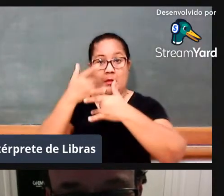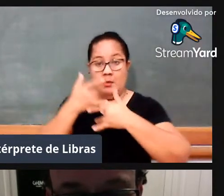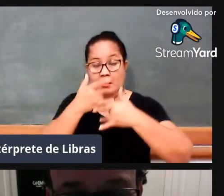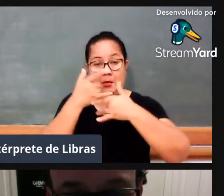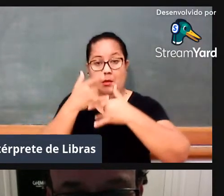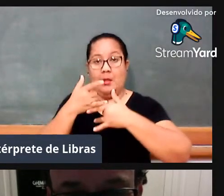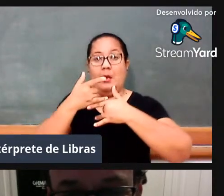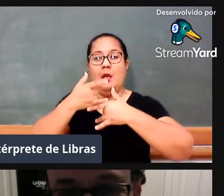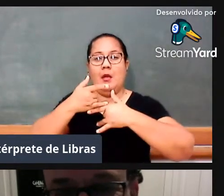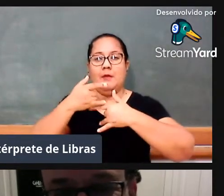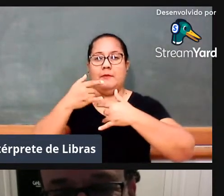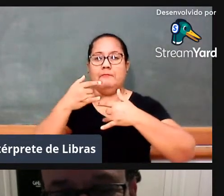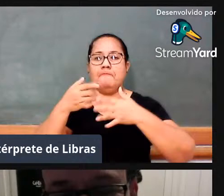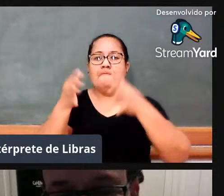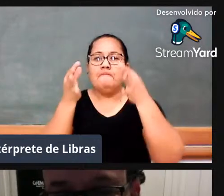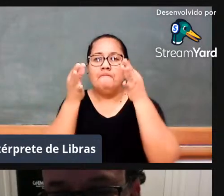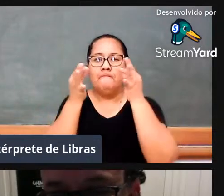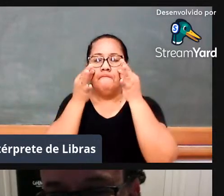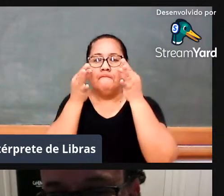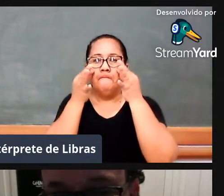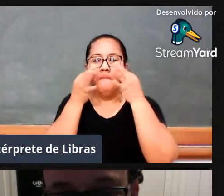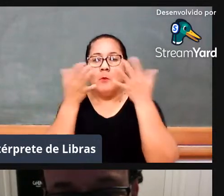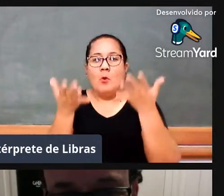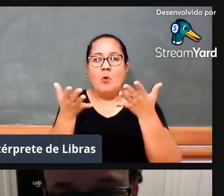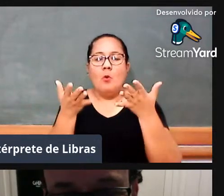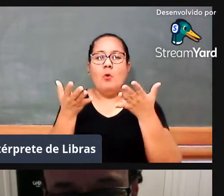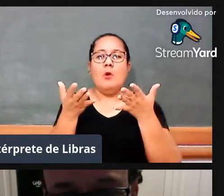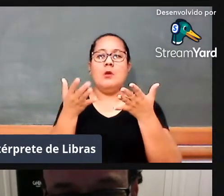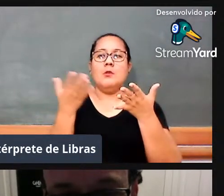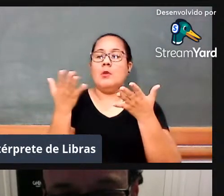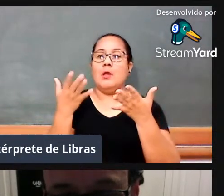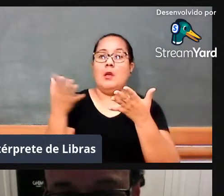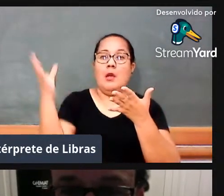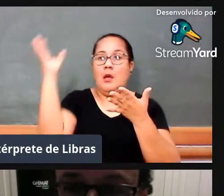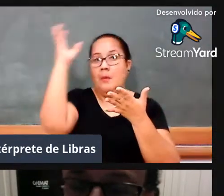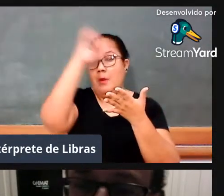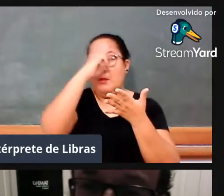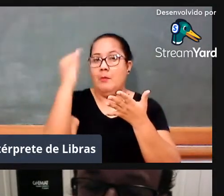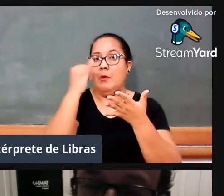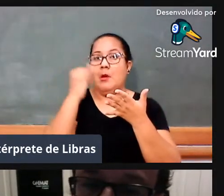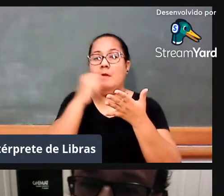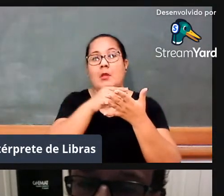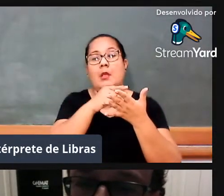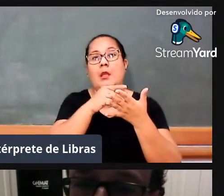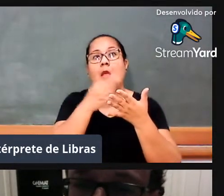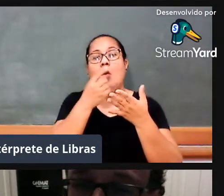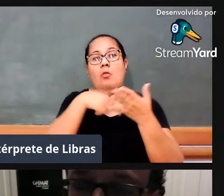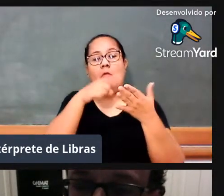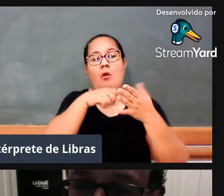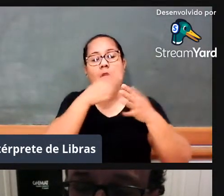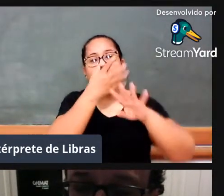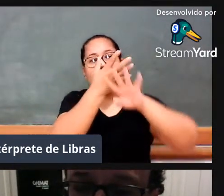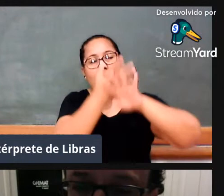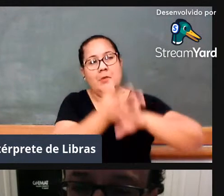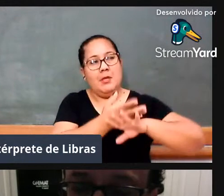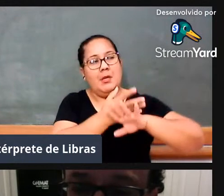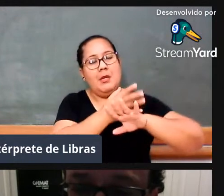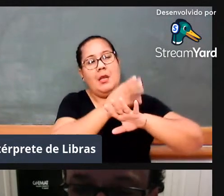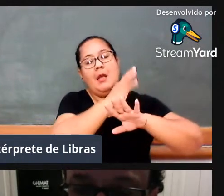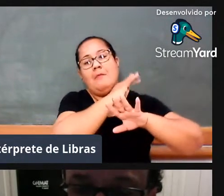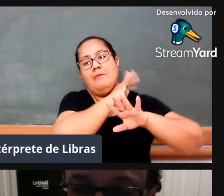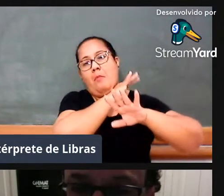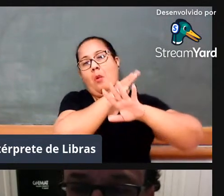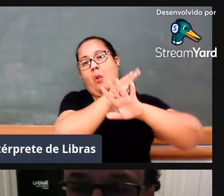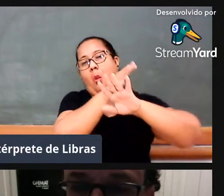podemos ver o tanto que é importante a gente conhecer a trajetória das nossas disciplinas, e como bem